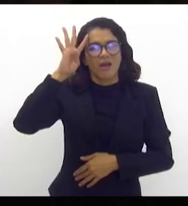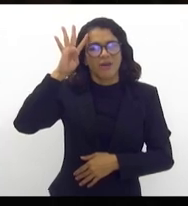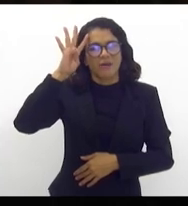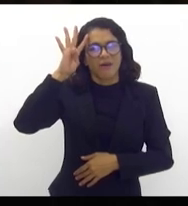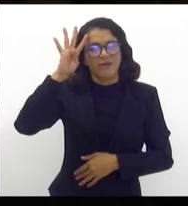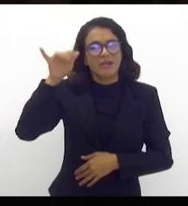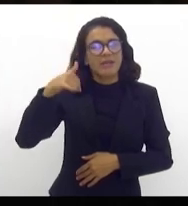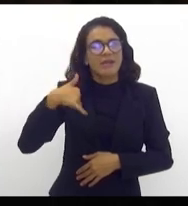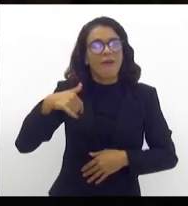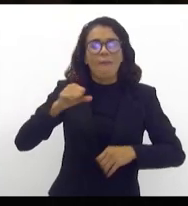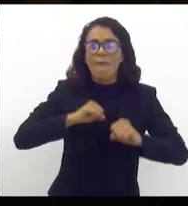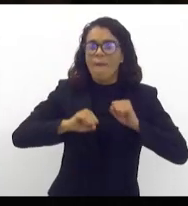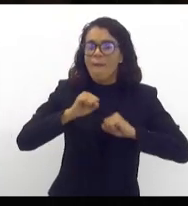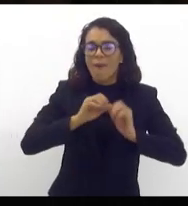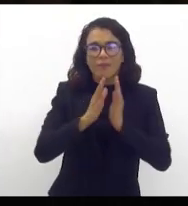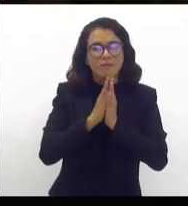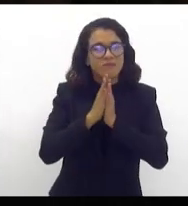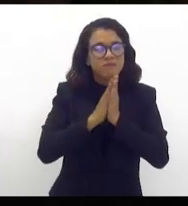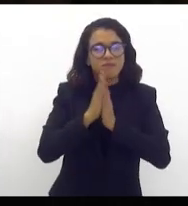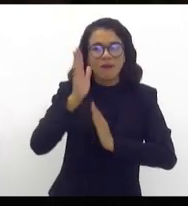e eu estou ansioso